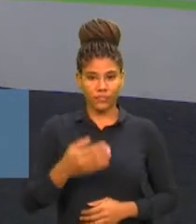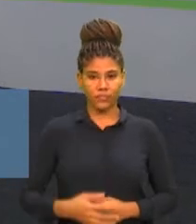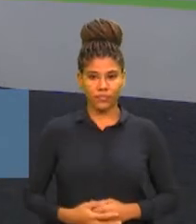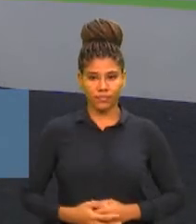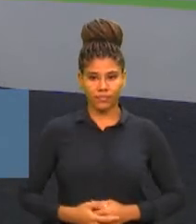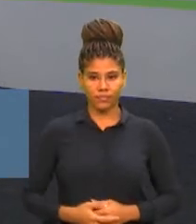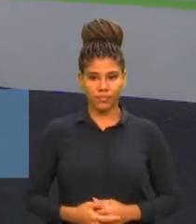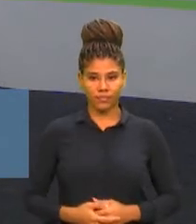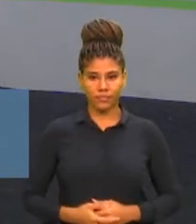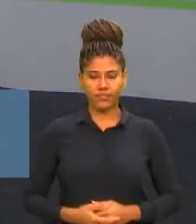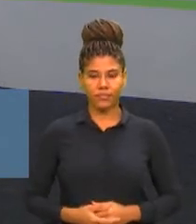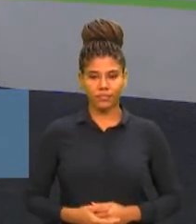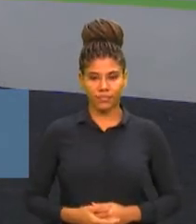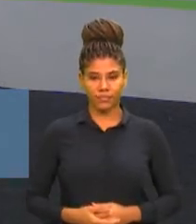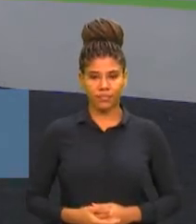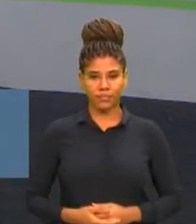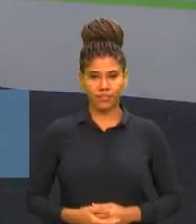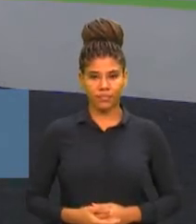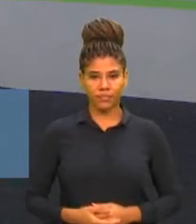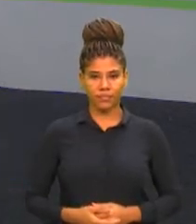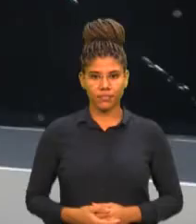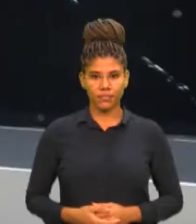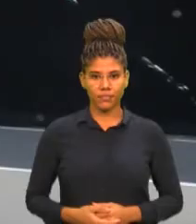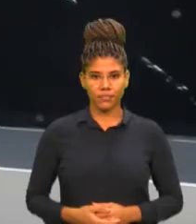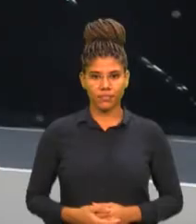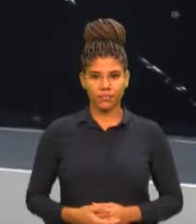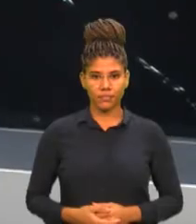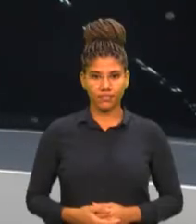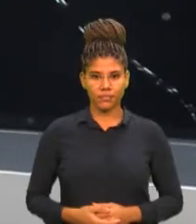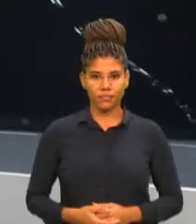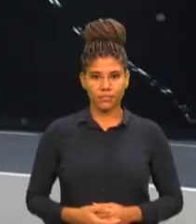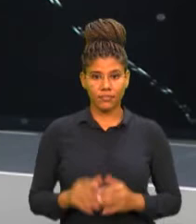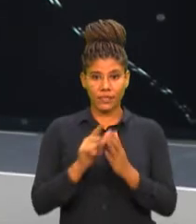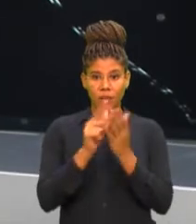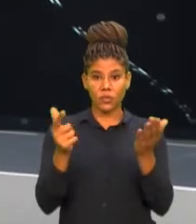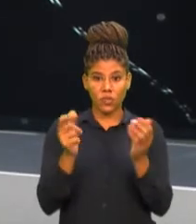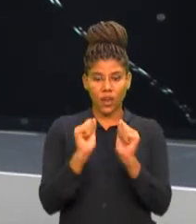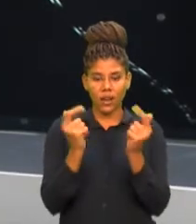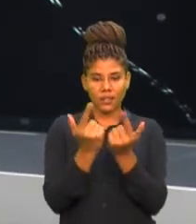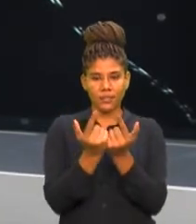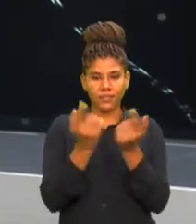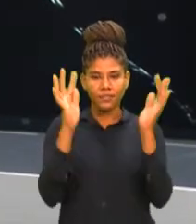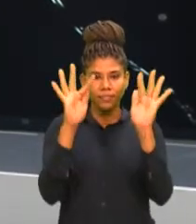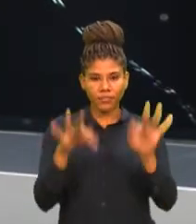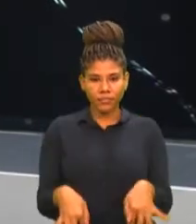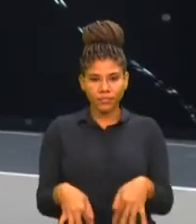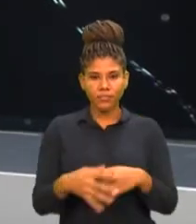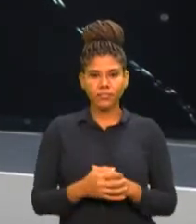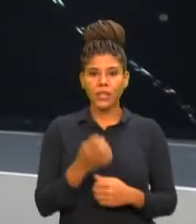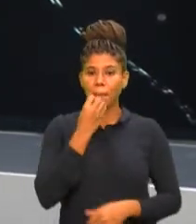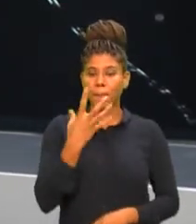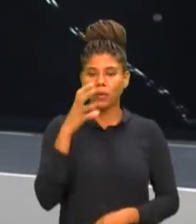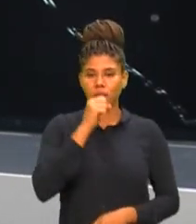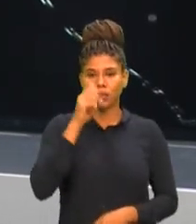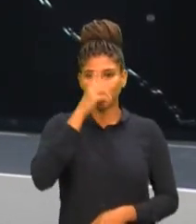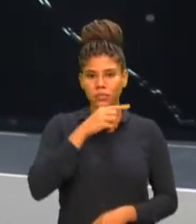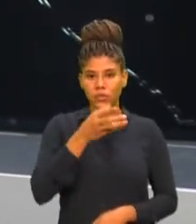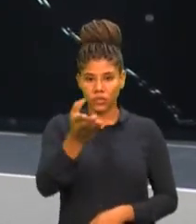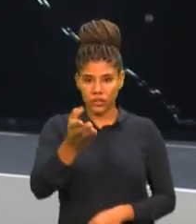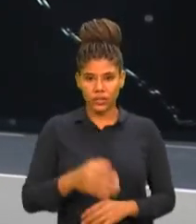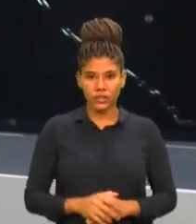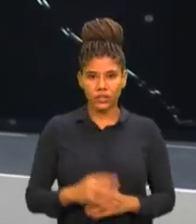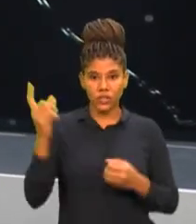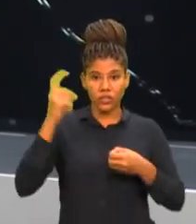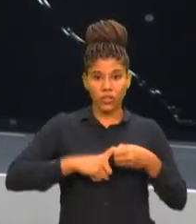35 33. O Jornal Assembleia fica por aqui. Um ótimo fim de semana para você. A gente volta na